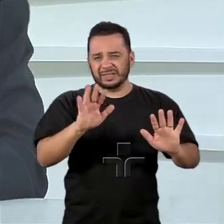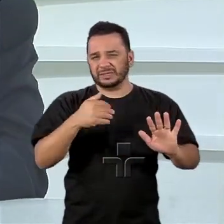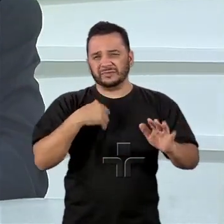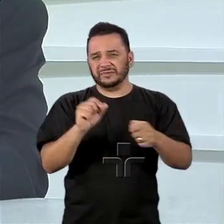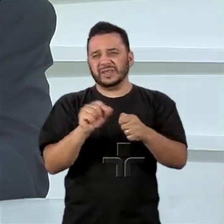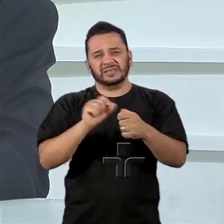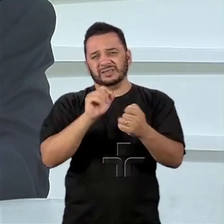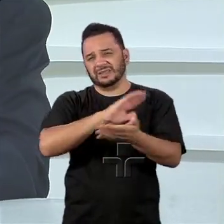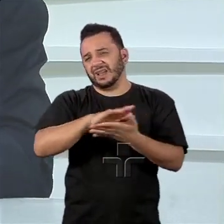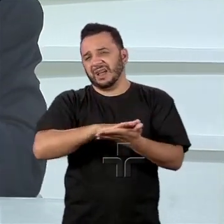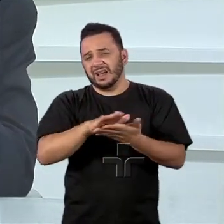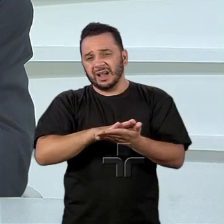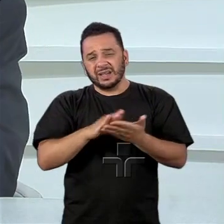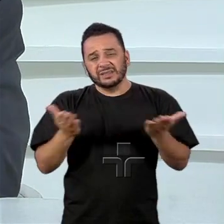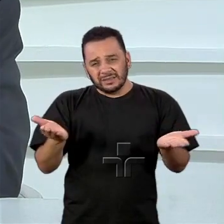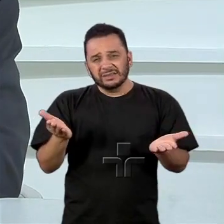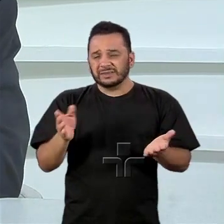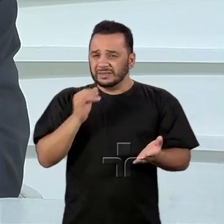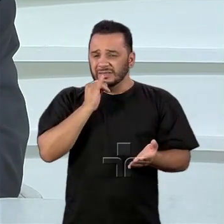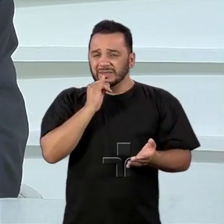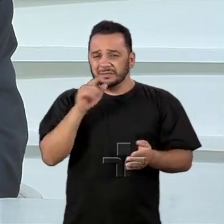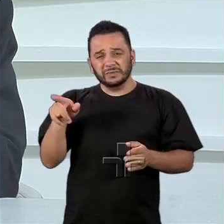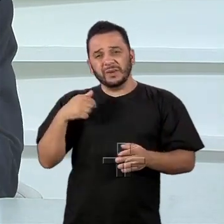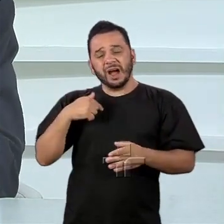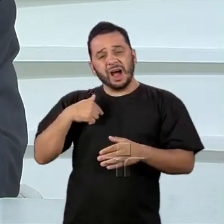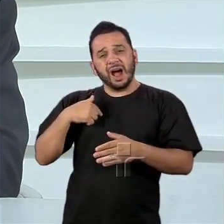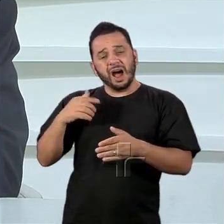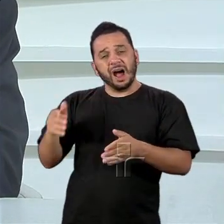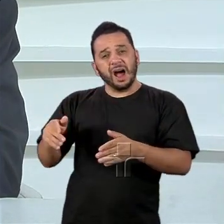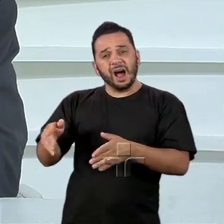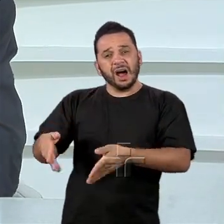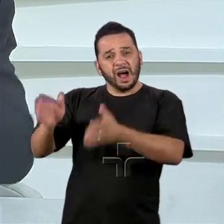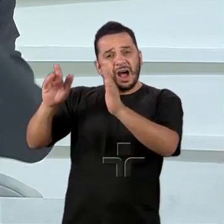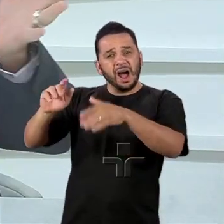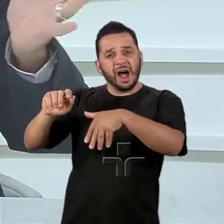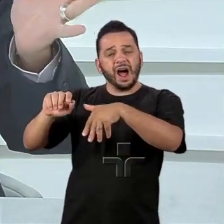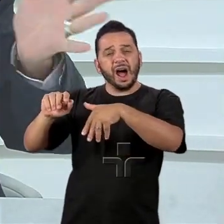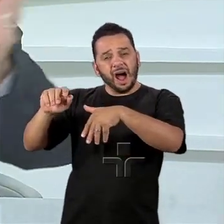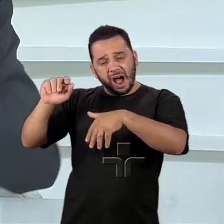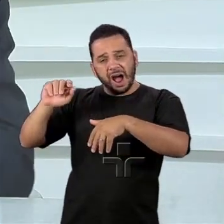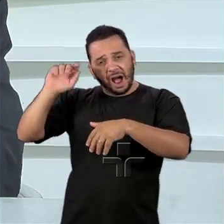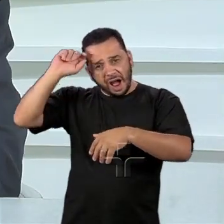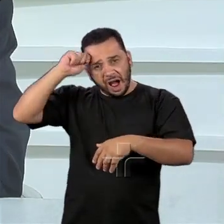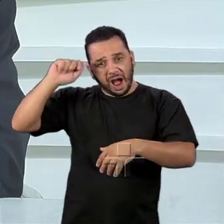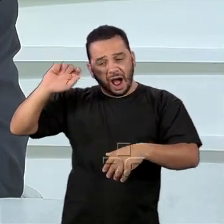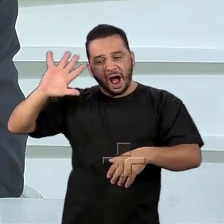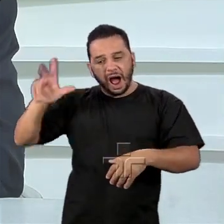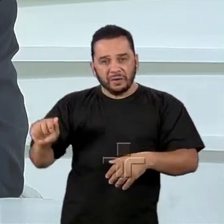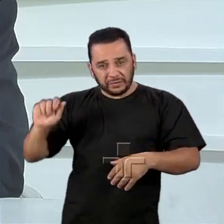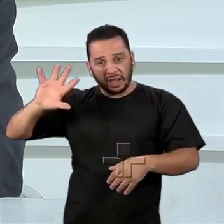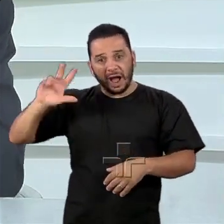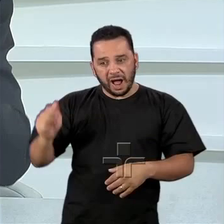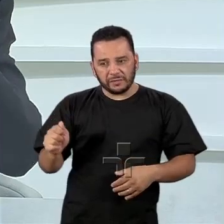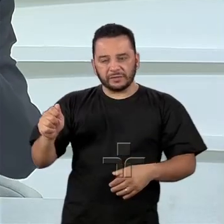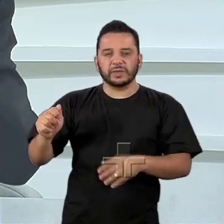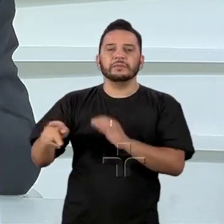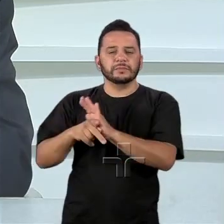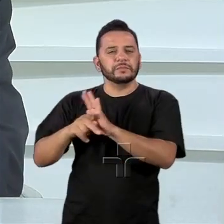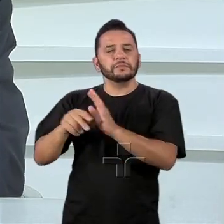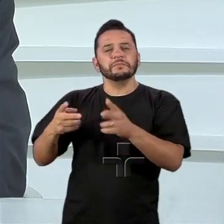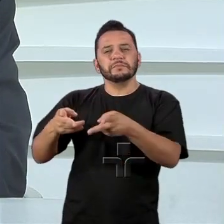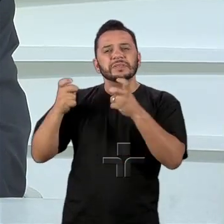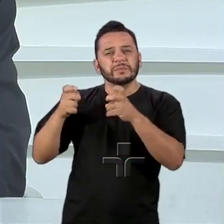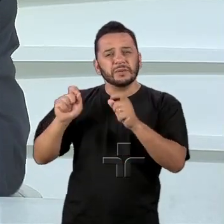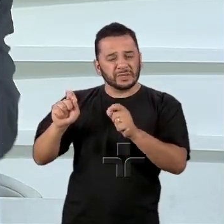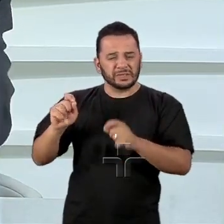dançar. E na África percebeu-se que não era bem assim. Tanto que o ministro publicou recentemente um artigo, acho que na Folha, a própria